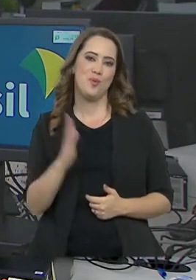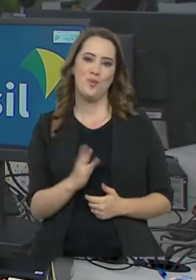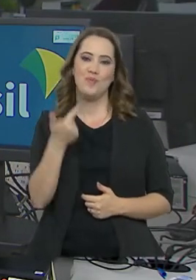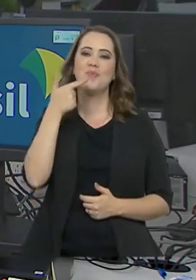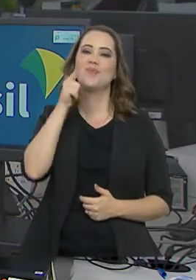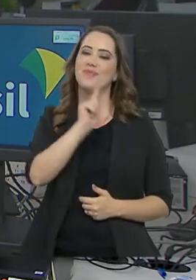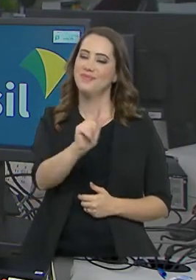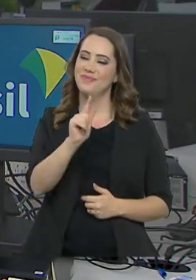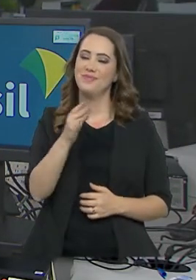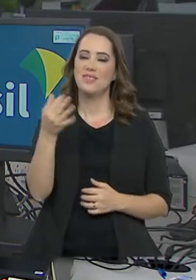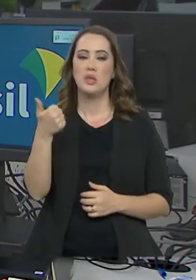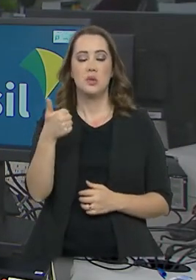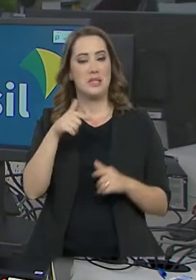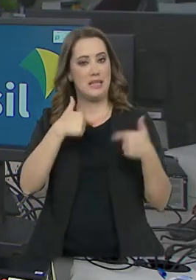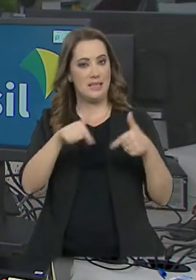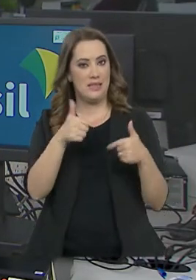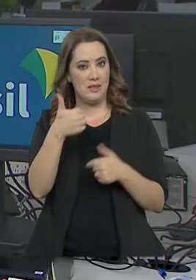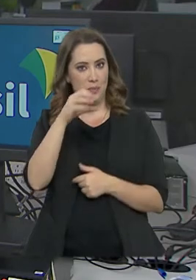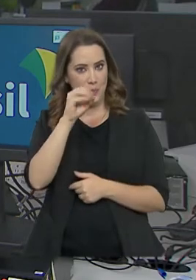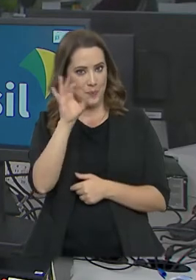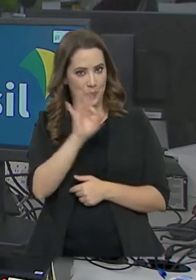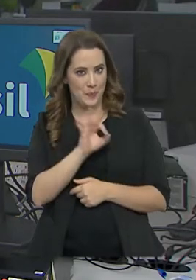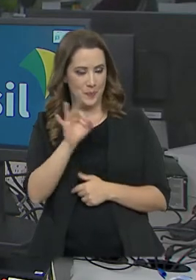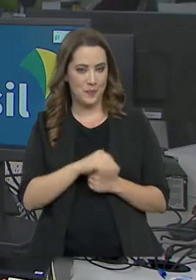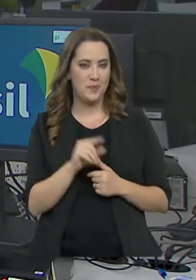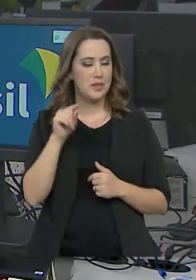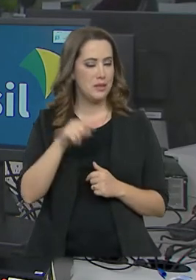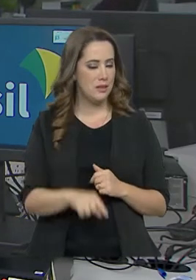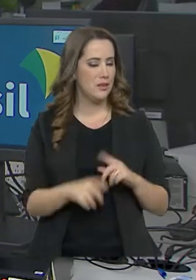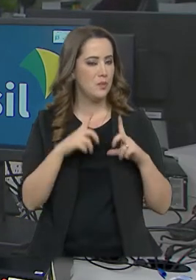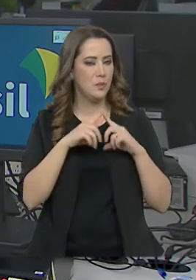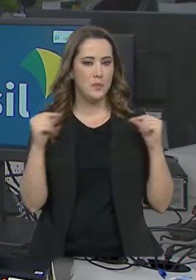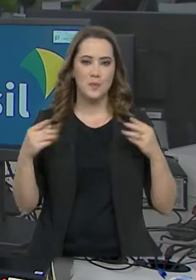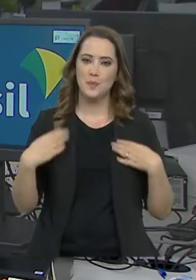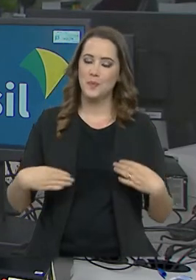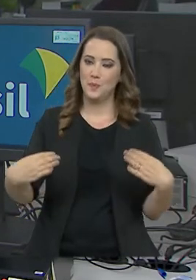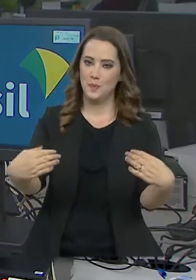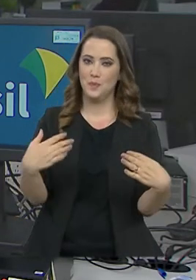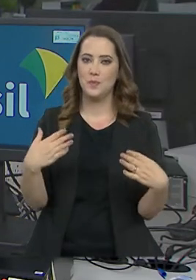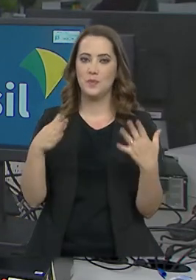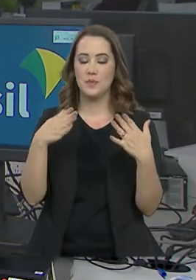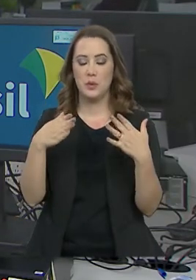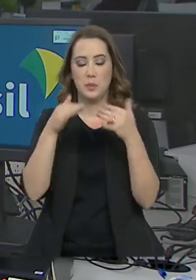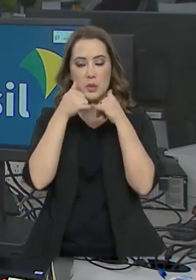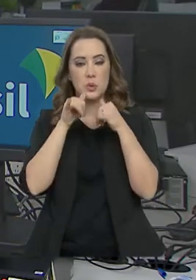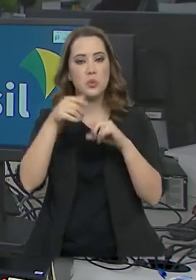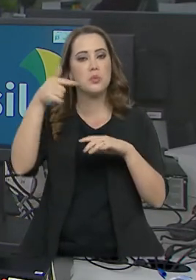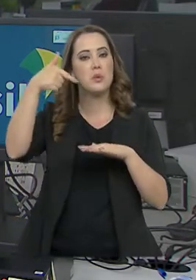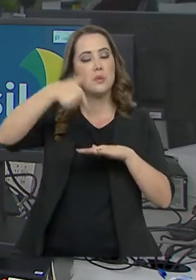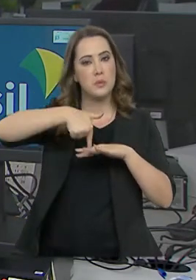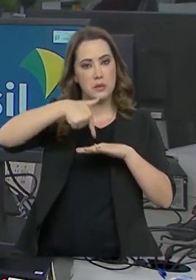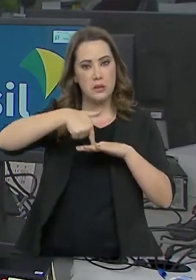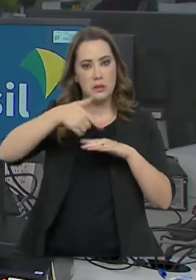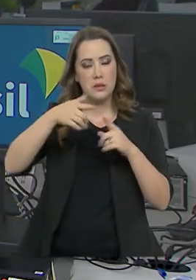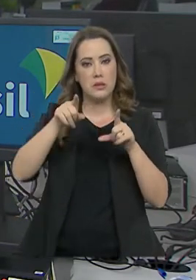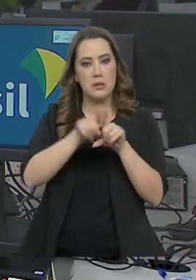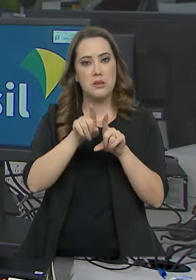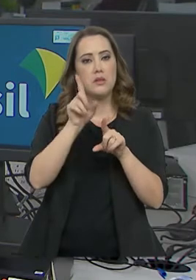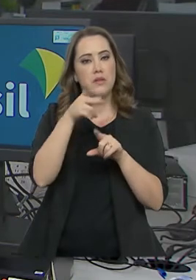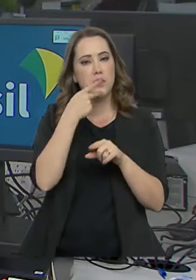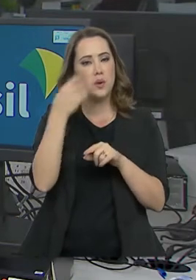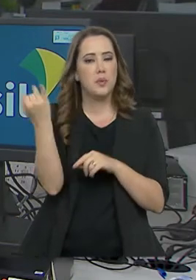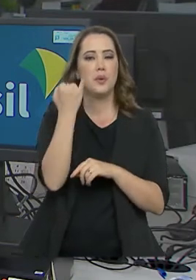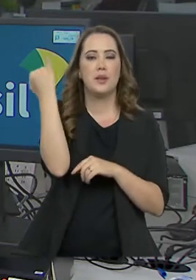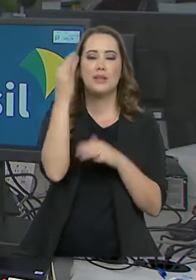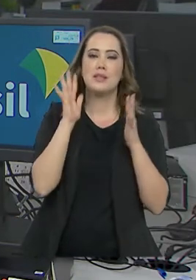operação. Em um seminário em Brasília, o ministro de Minas e Energia, Bento Albuquerque, destacou a importância da energia limpa